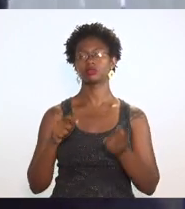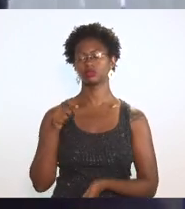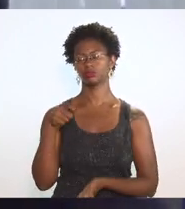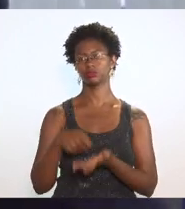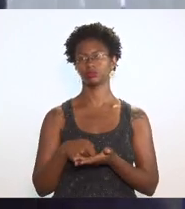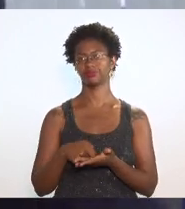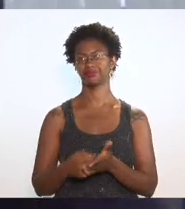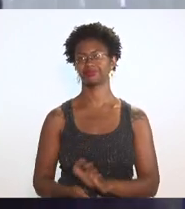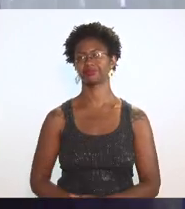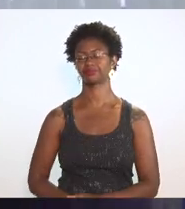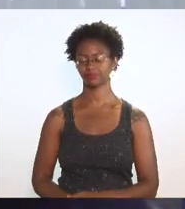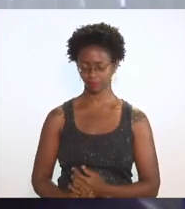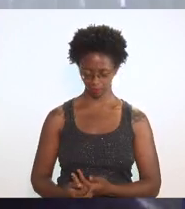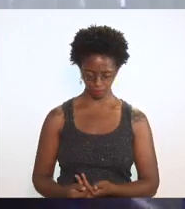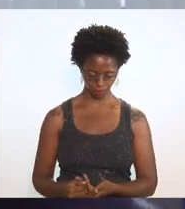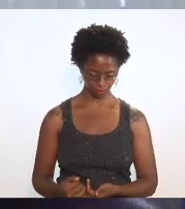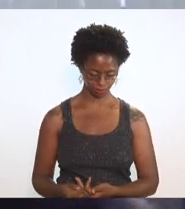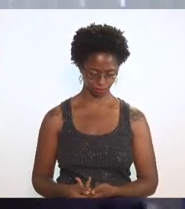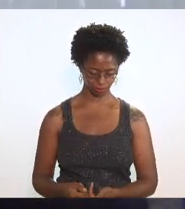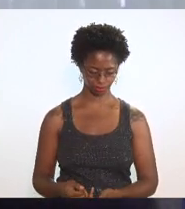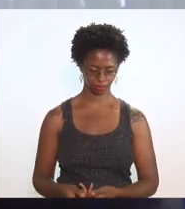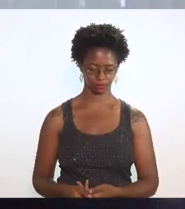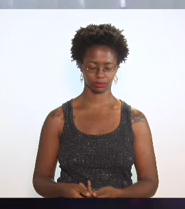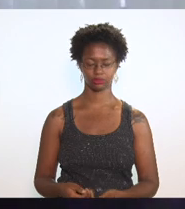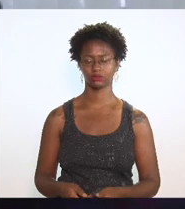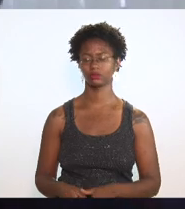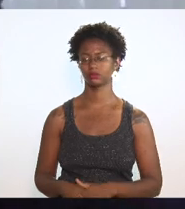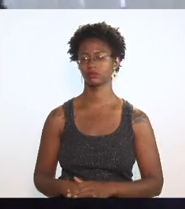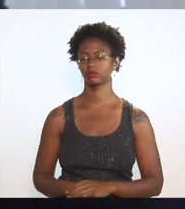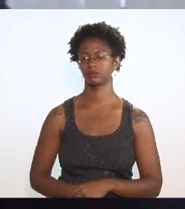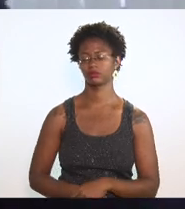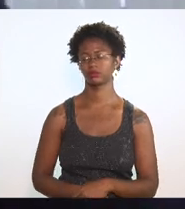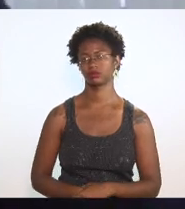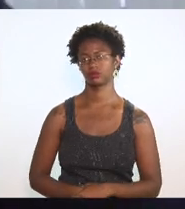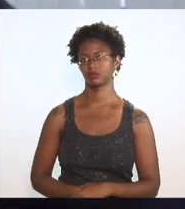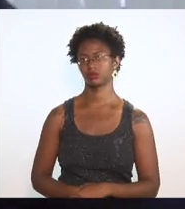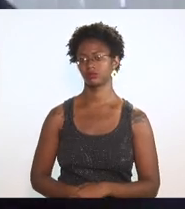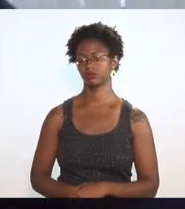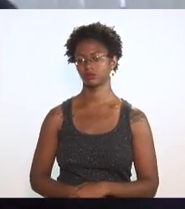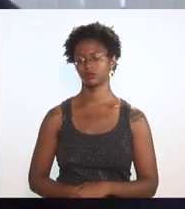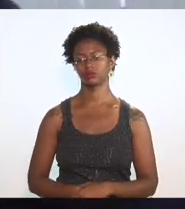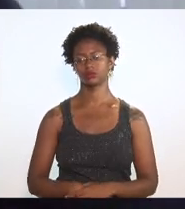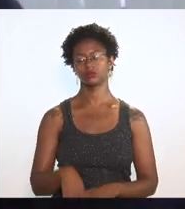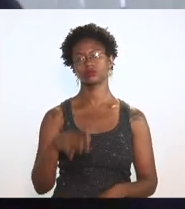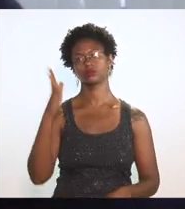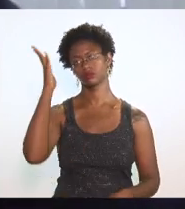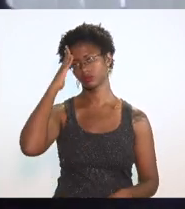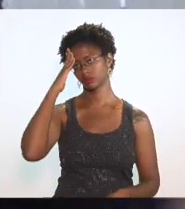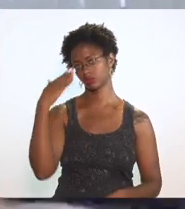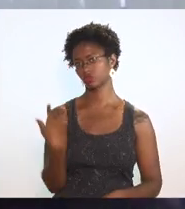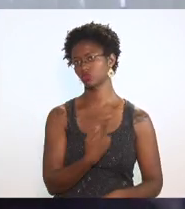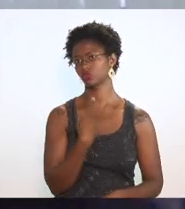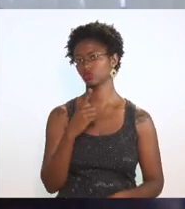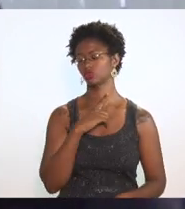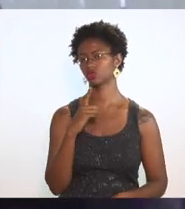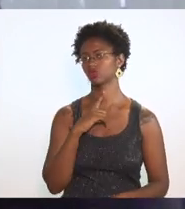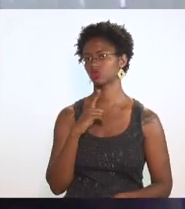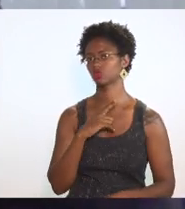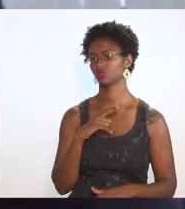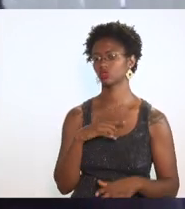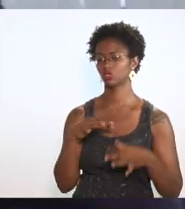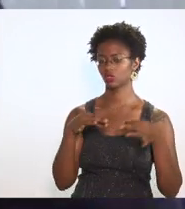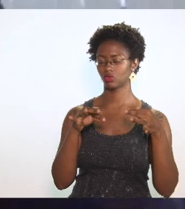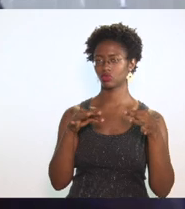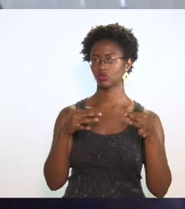regime sim nós temos na na lei orçamentária anual ações orçamentárias